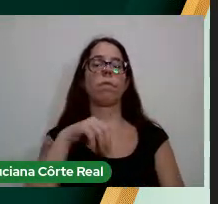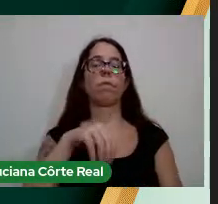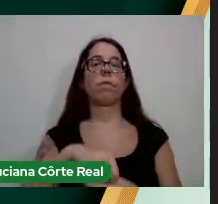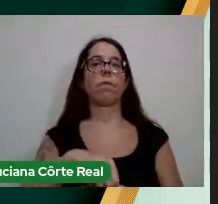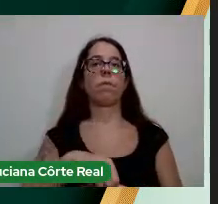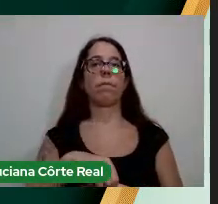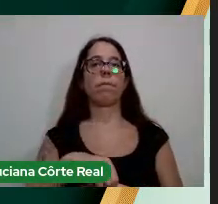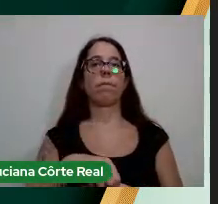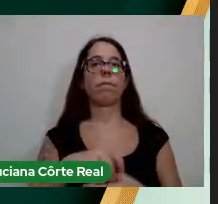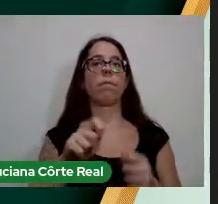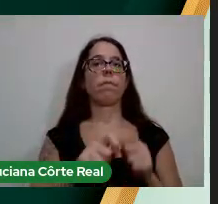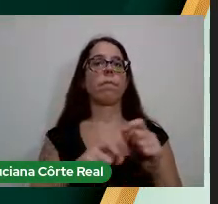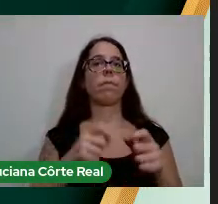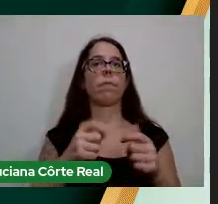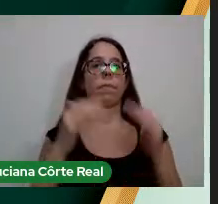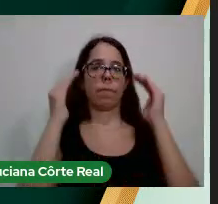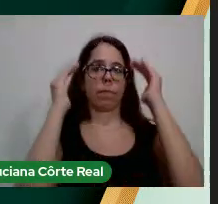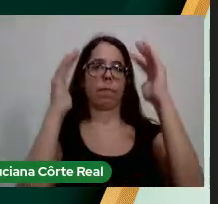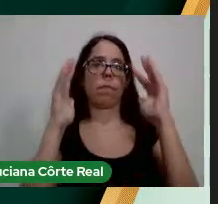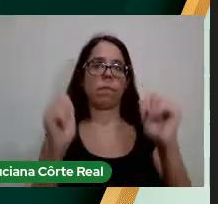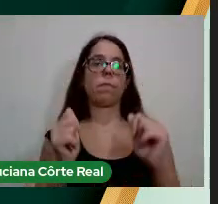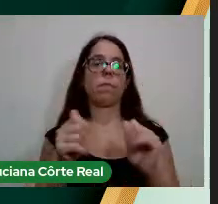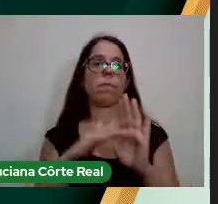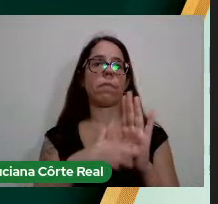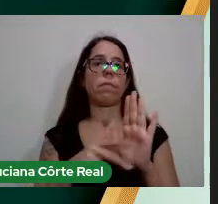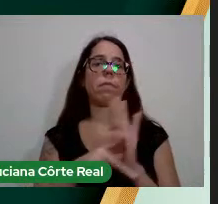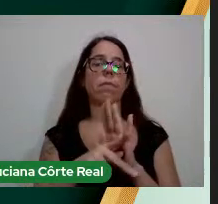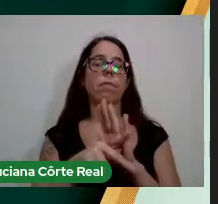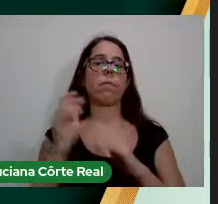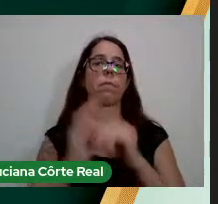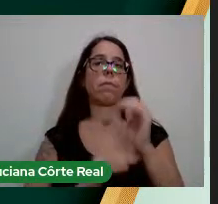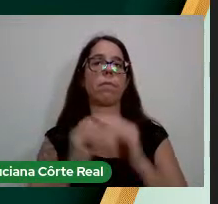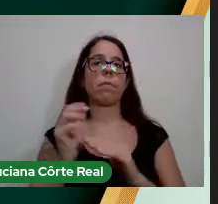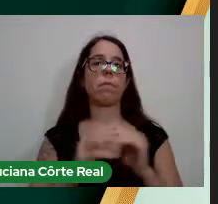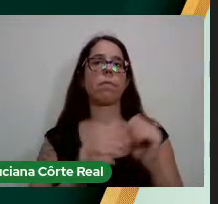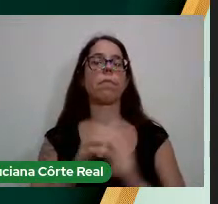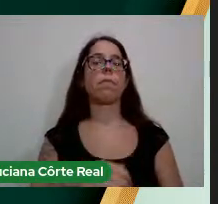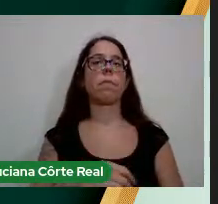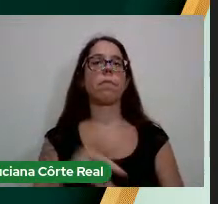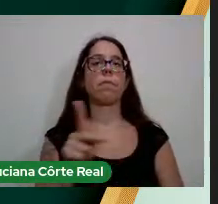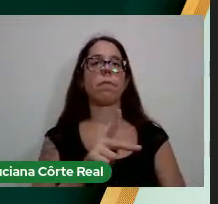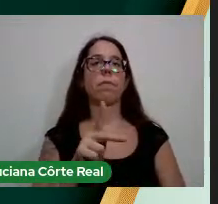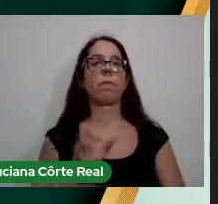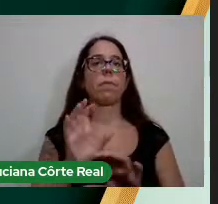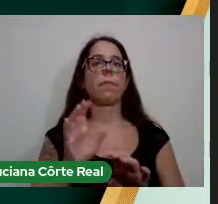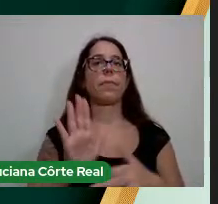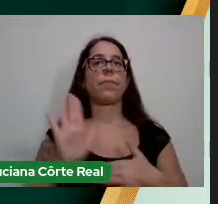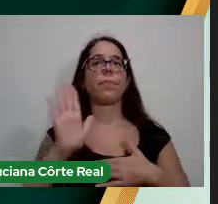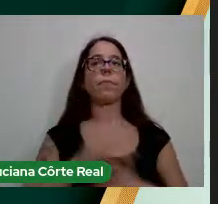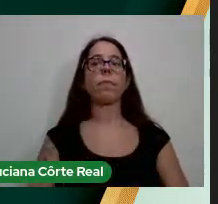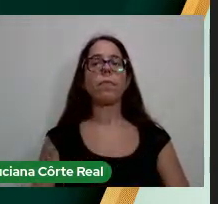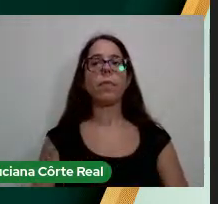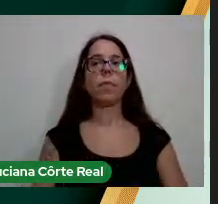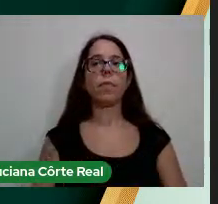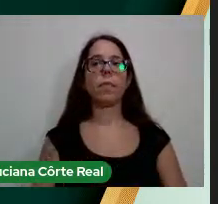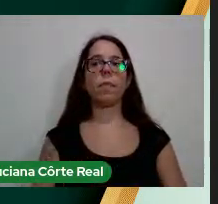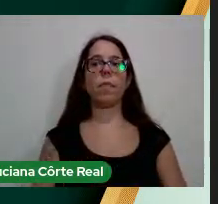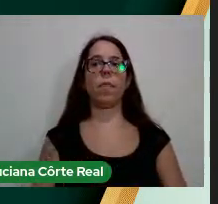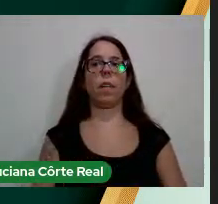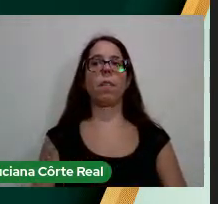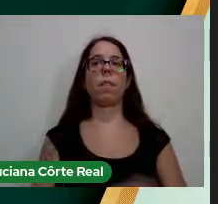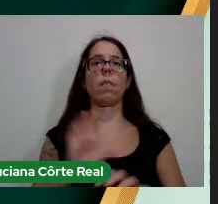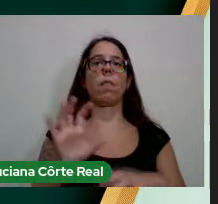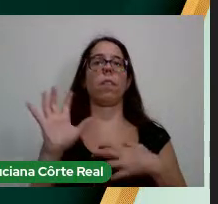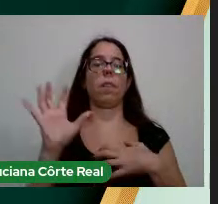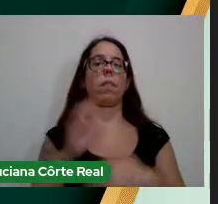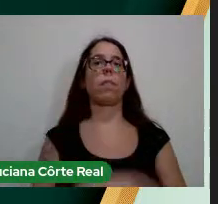Honrar os princípios do ofício de mestre Assim prometo Assim prometo